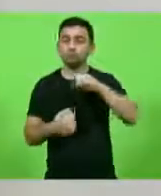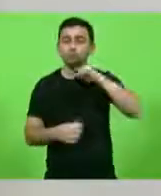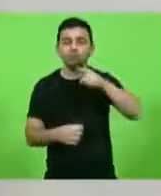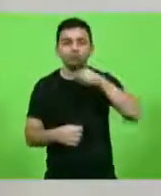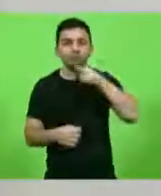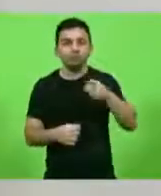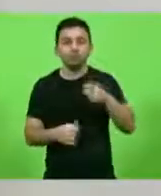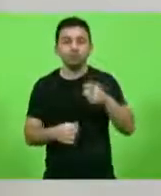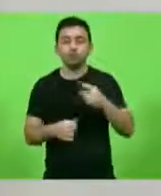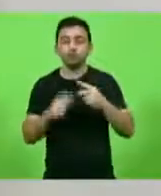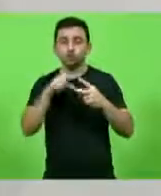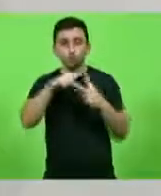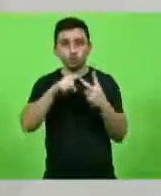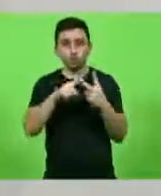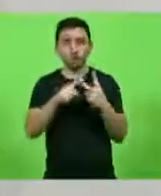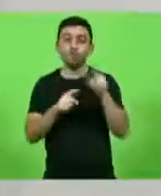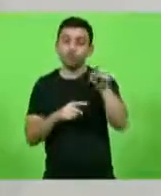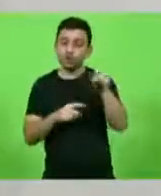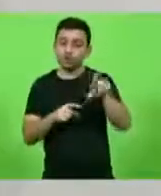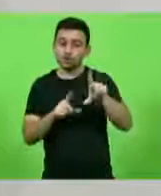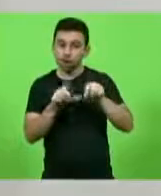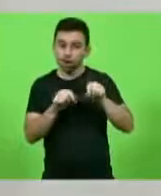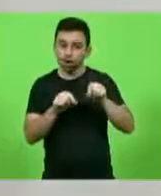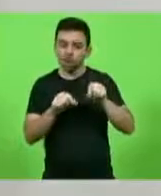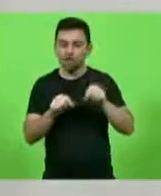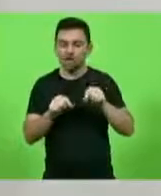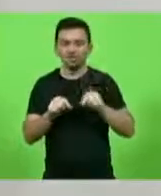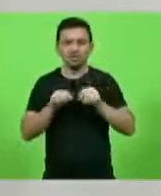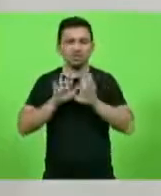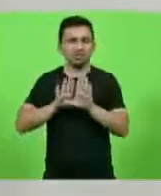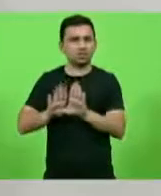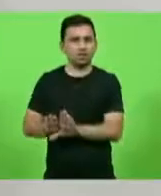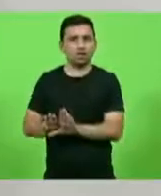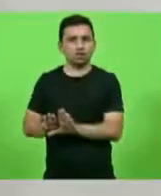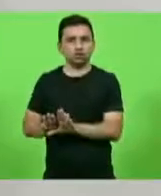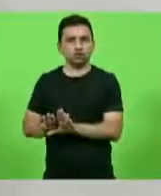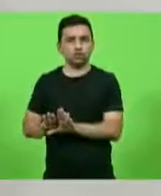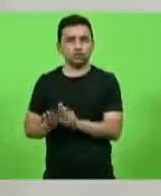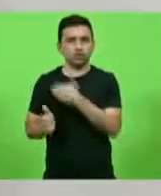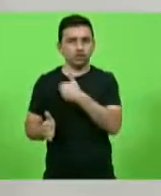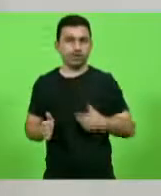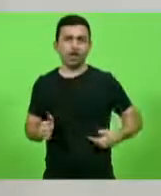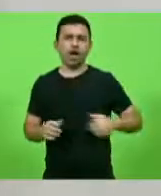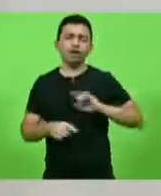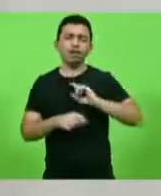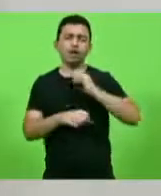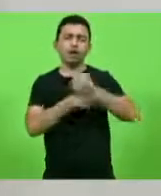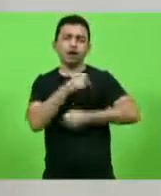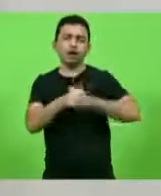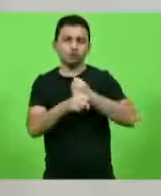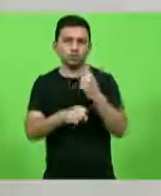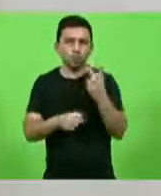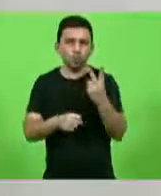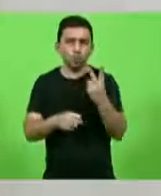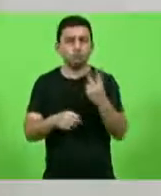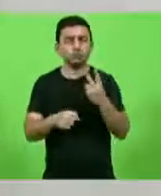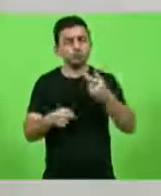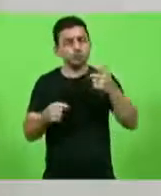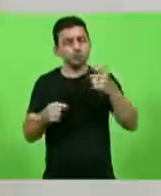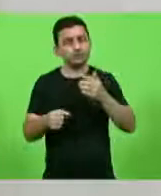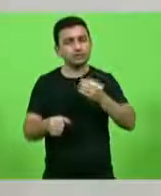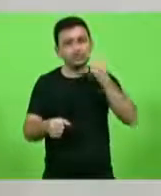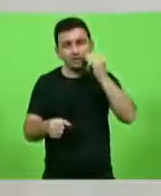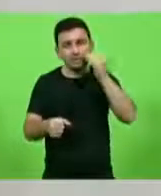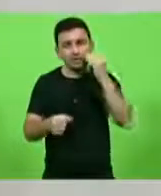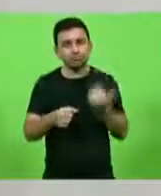Então, você só tem duas opções, ou você renuncia, para que nós tentemos daqui a dois anos reassumir numa eleição, ou se renunciasse